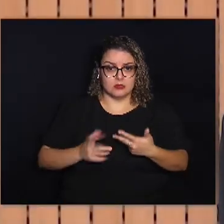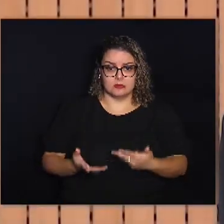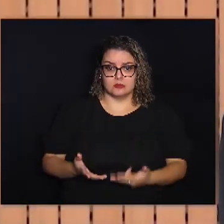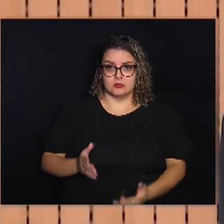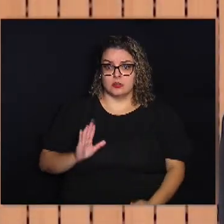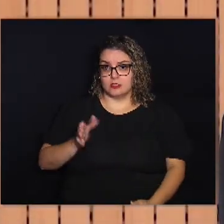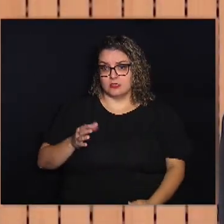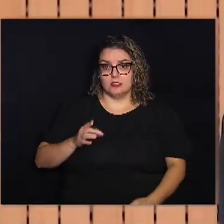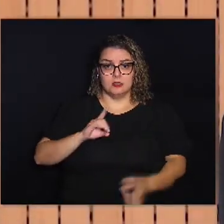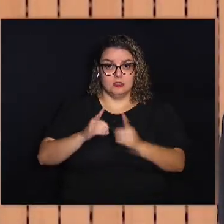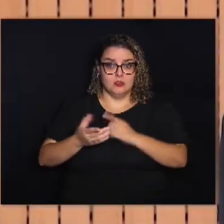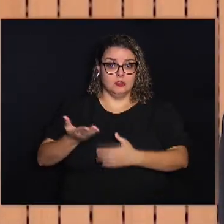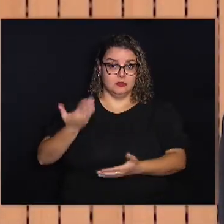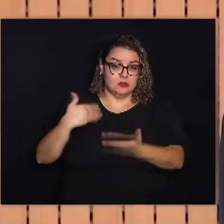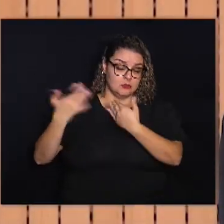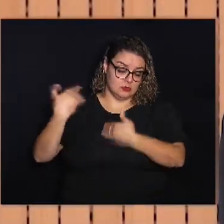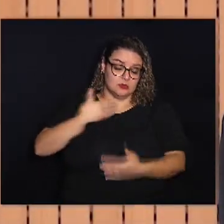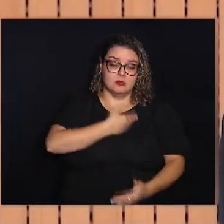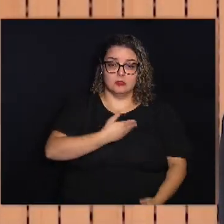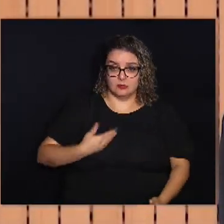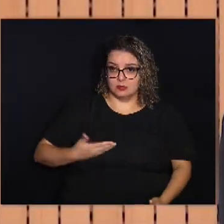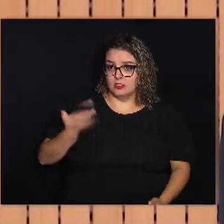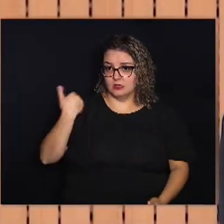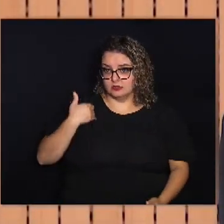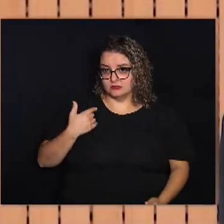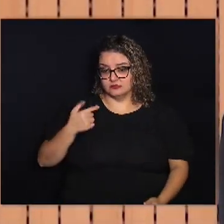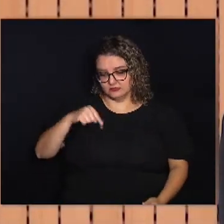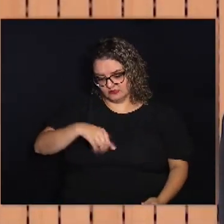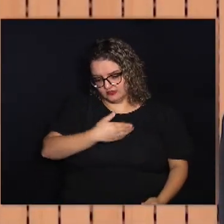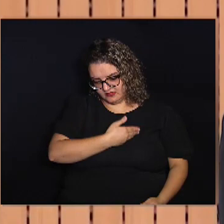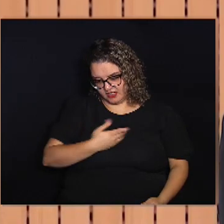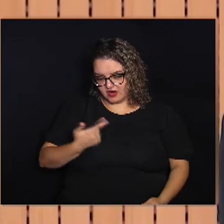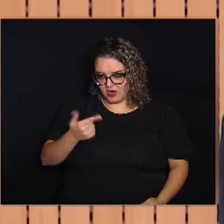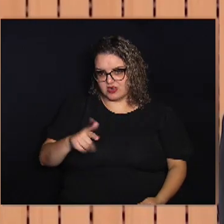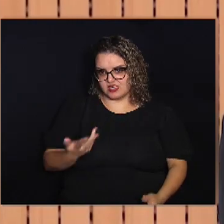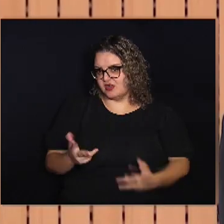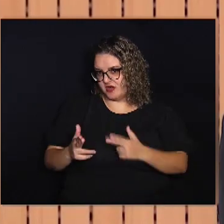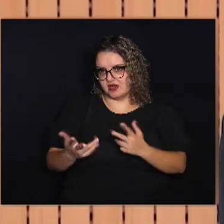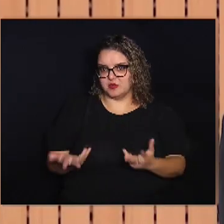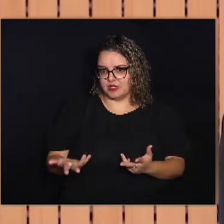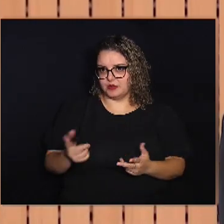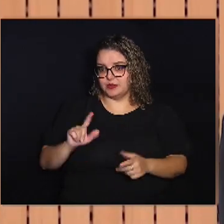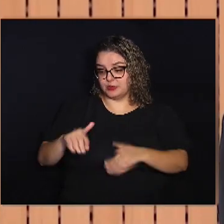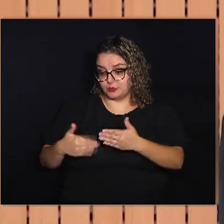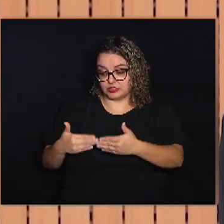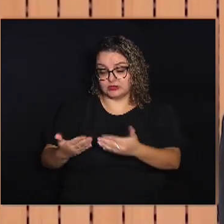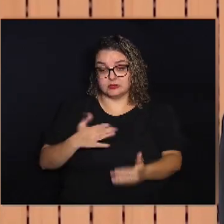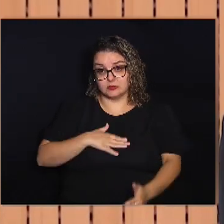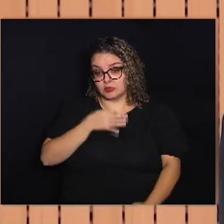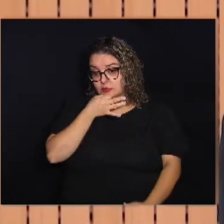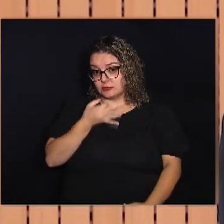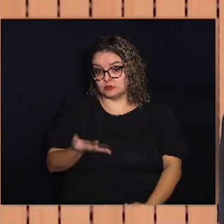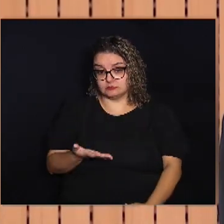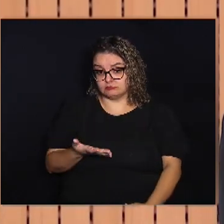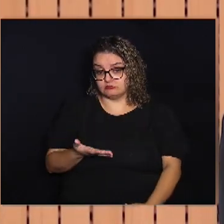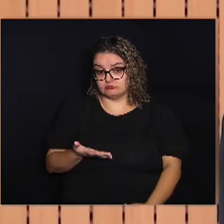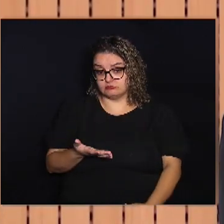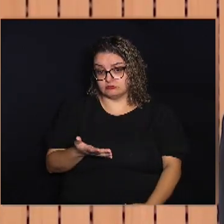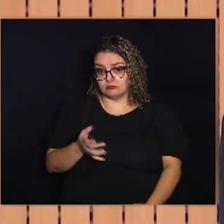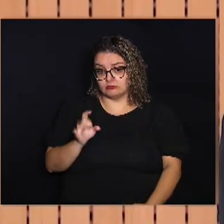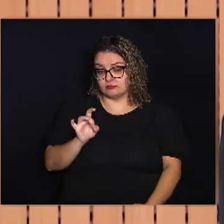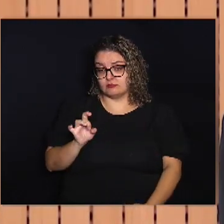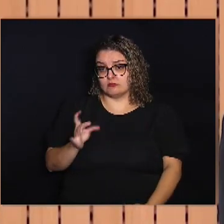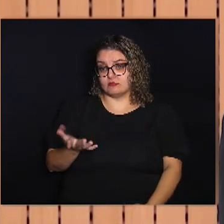é uma dinâmica do governo anterior E esse governo mantém É um procedimento Que, na minha opinião, serve apenas como Um